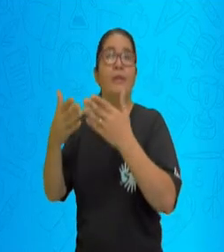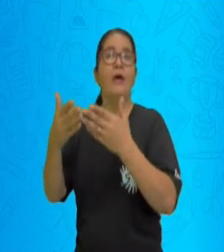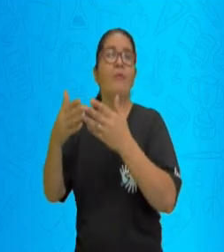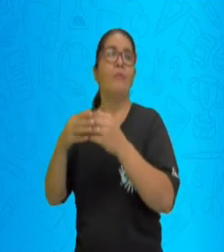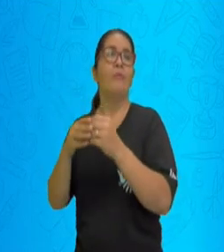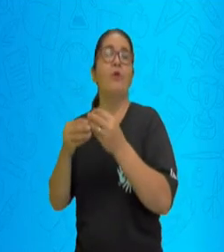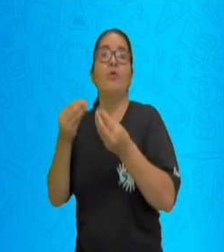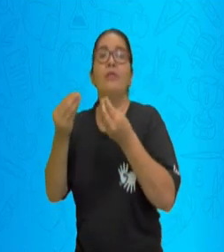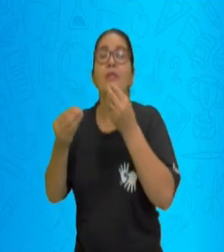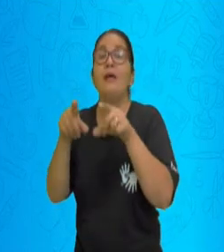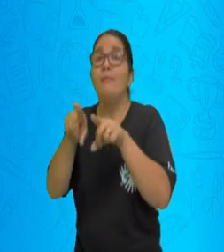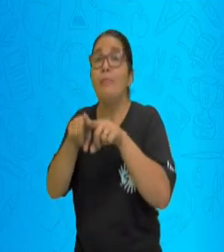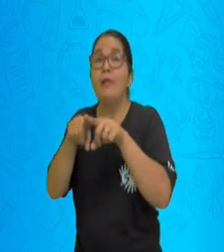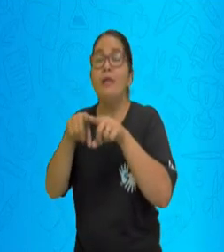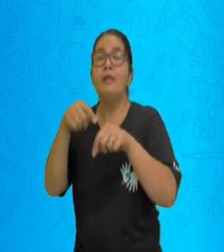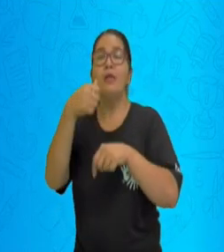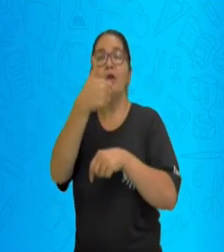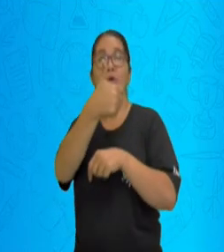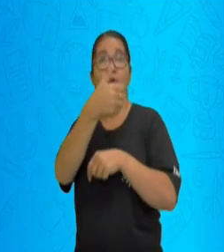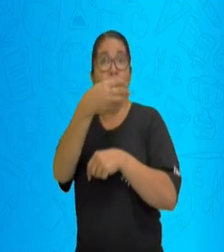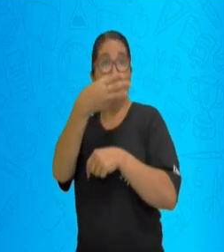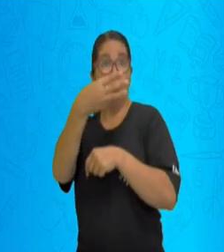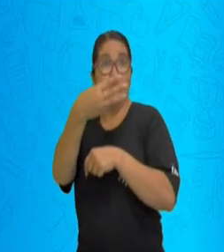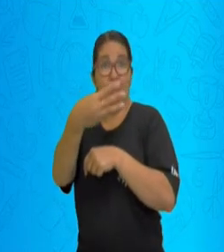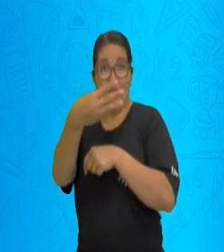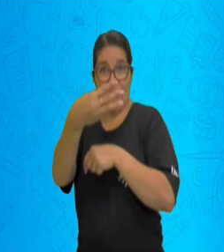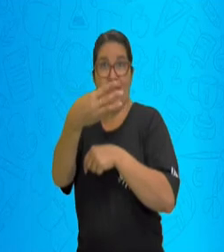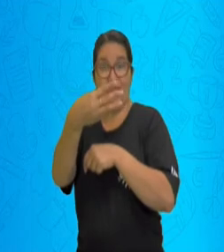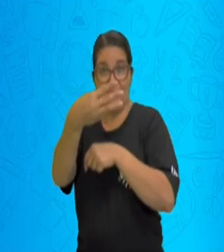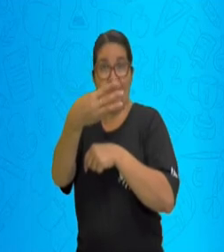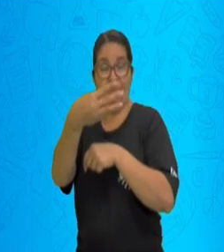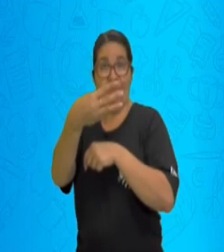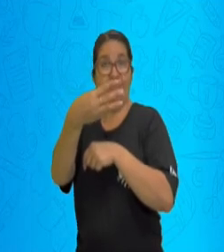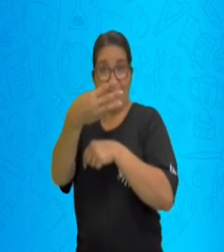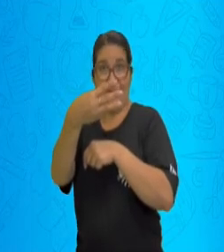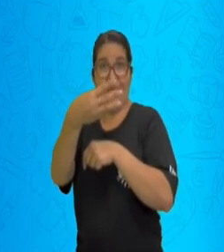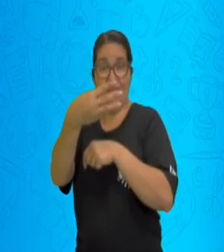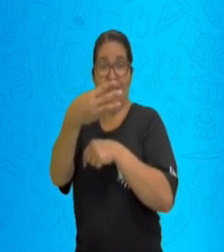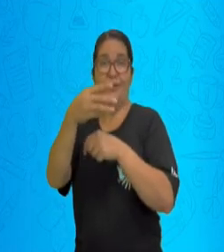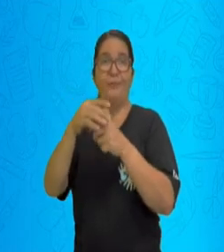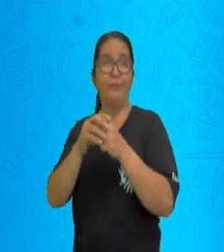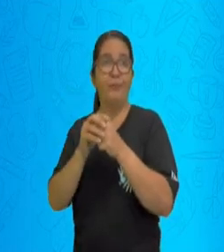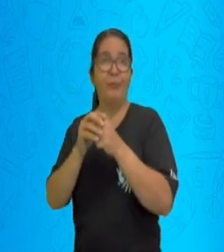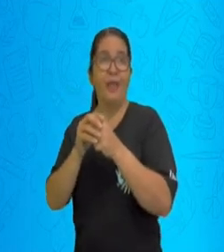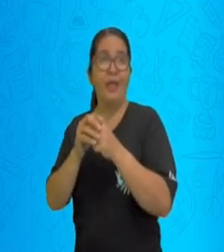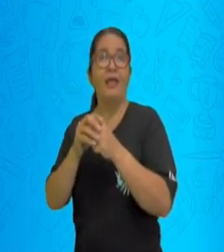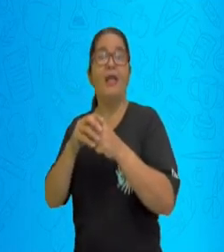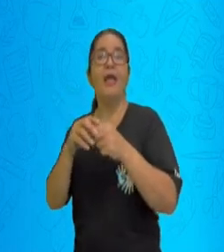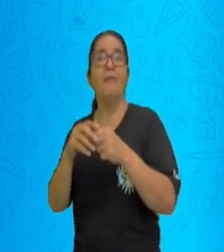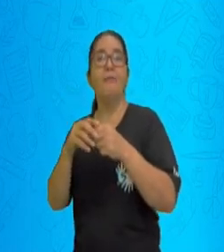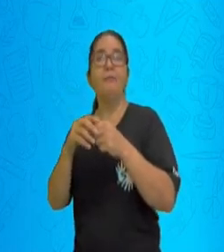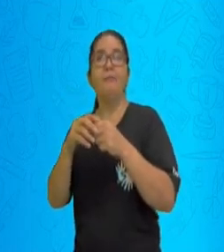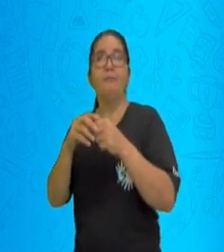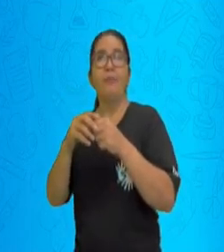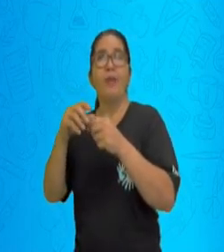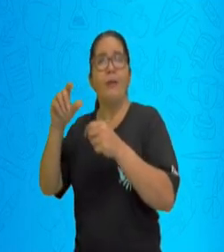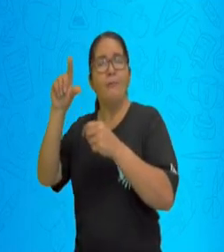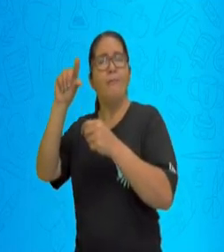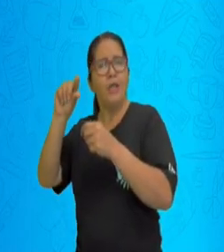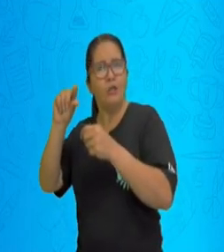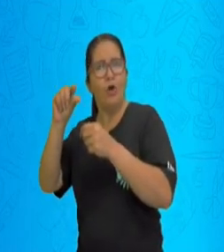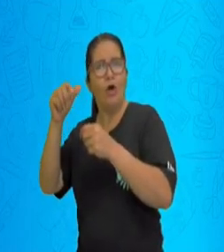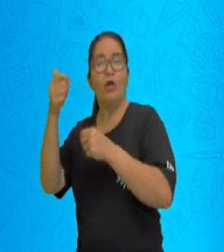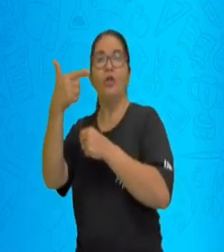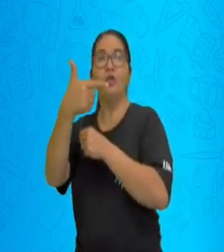menor do que 25, ele também é diferente de 25. Então isso vai depender da forma